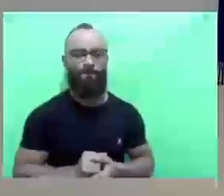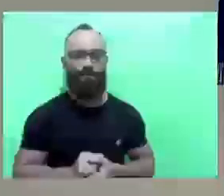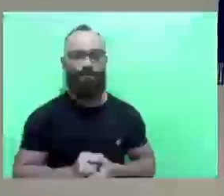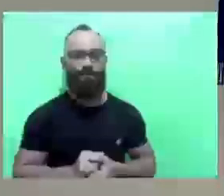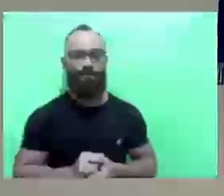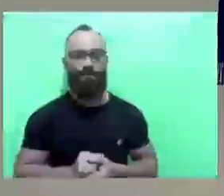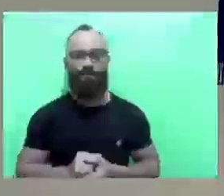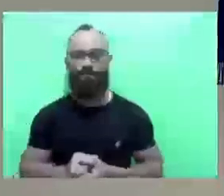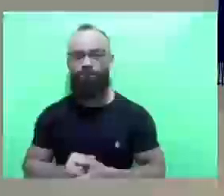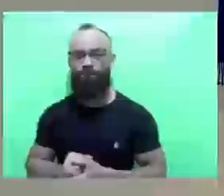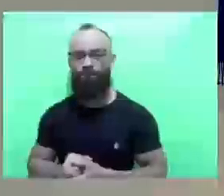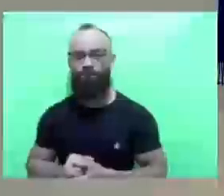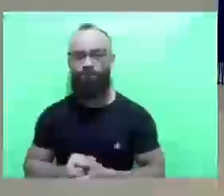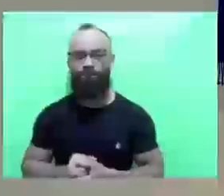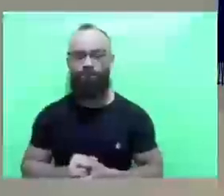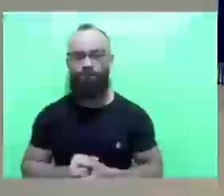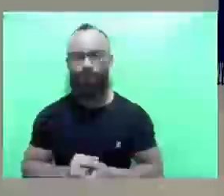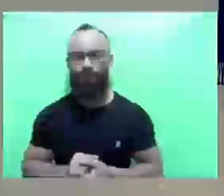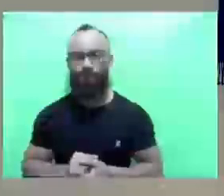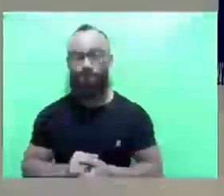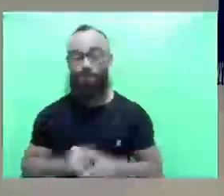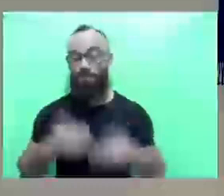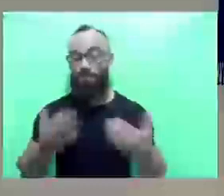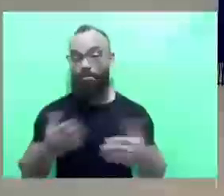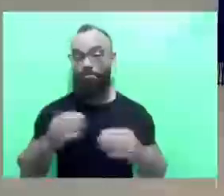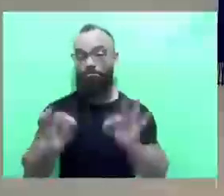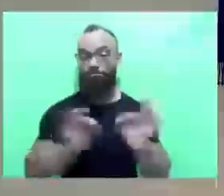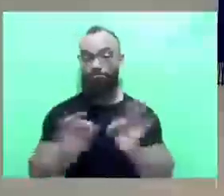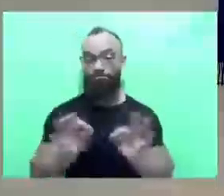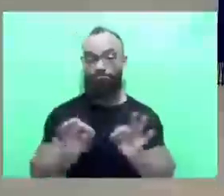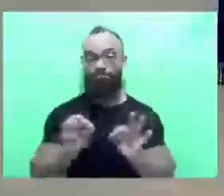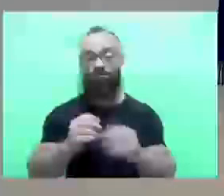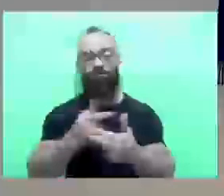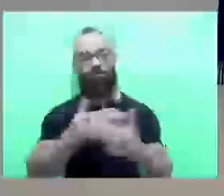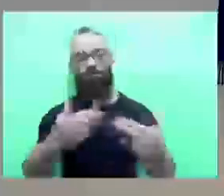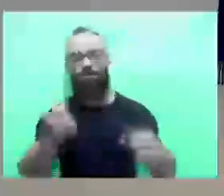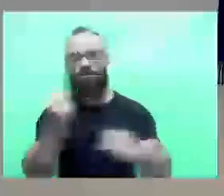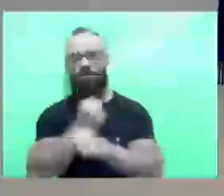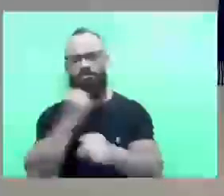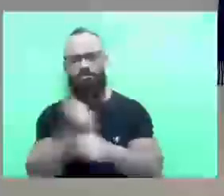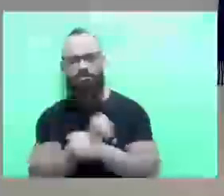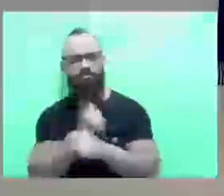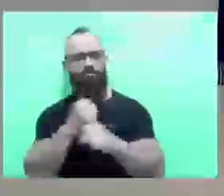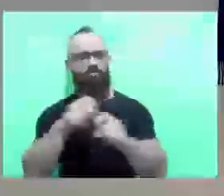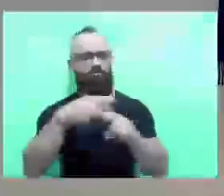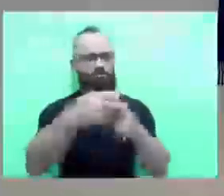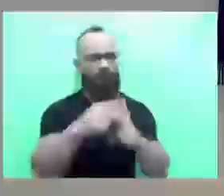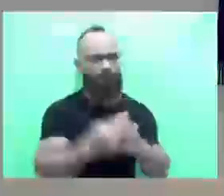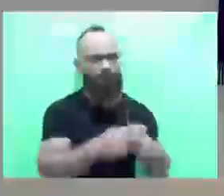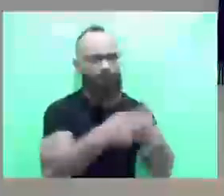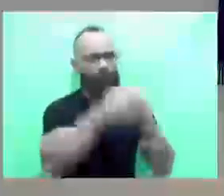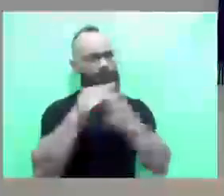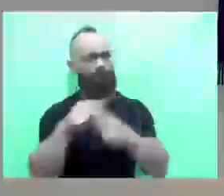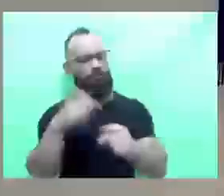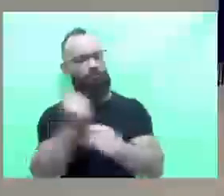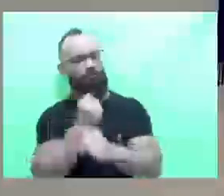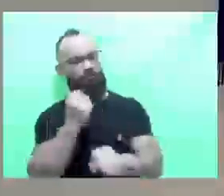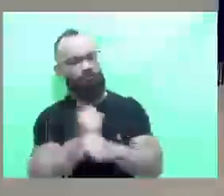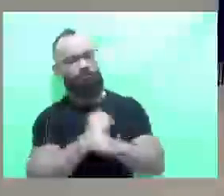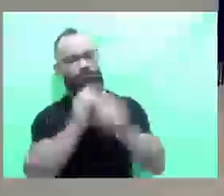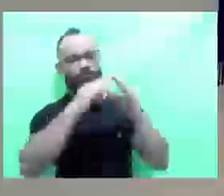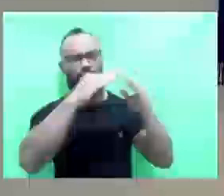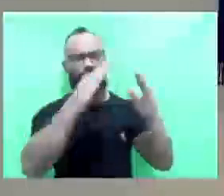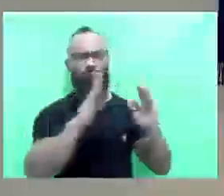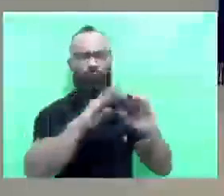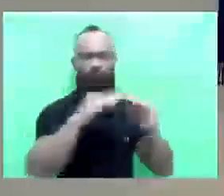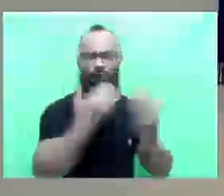pouco tempo de governo, tem feito tantas obras, tantas reformas e construção de unidades escolares.